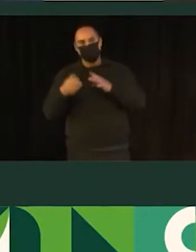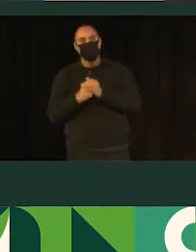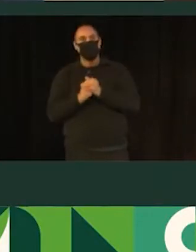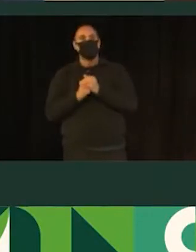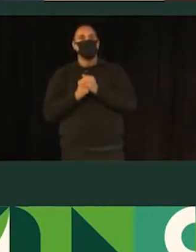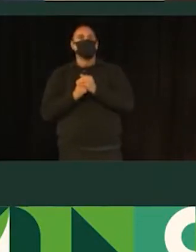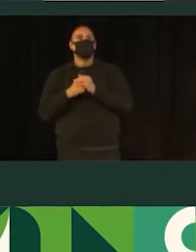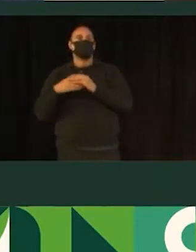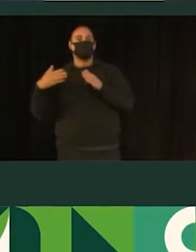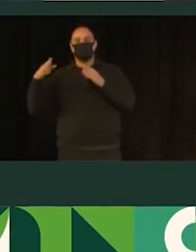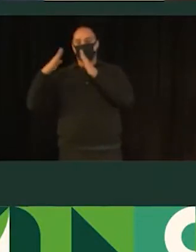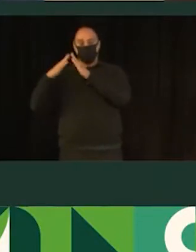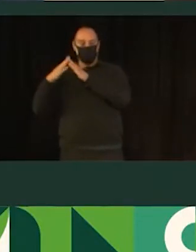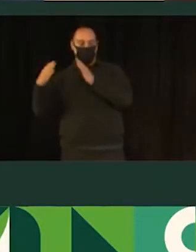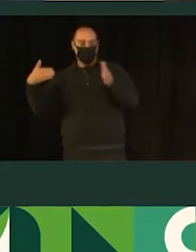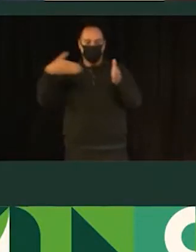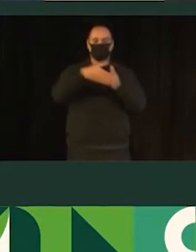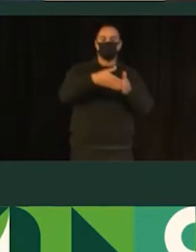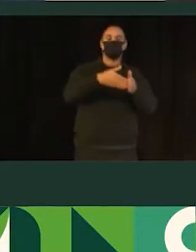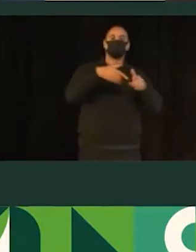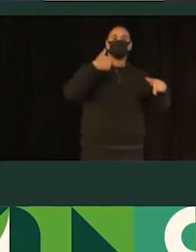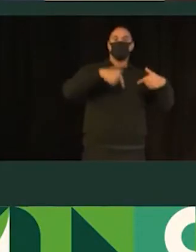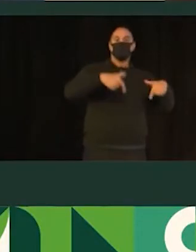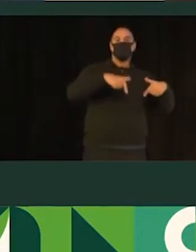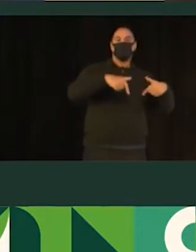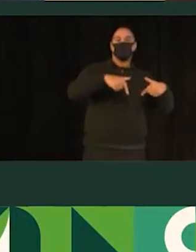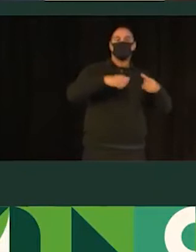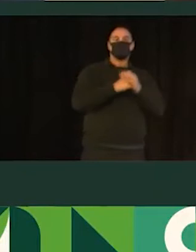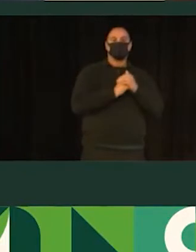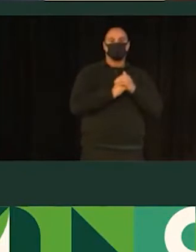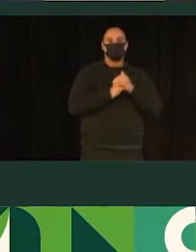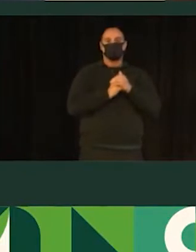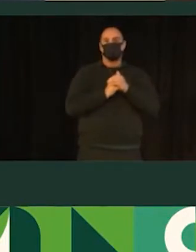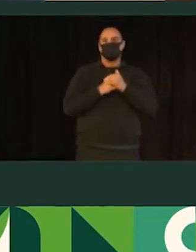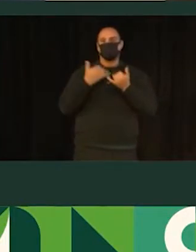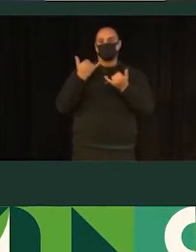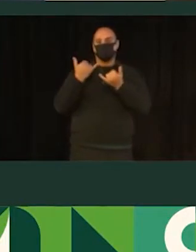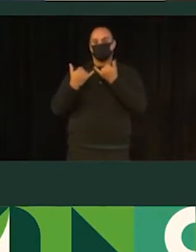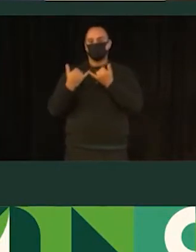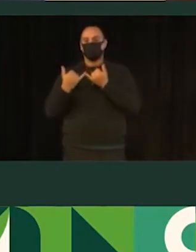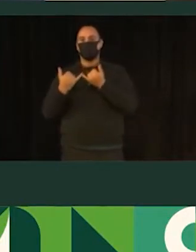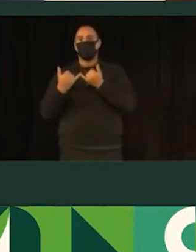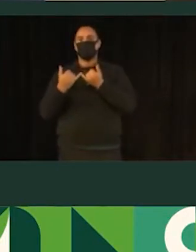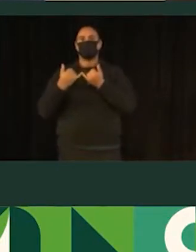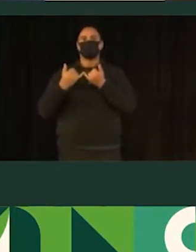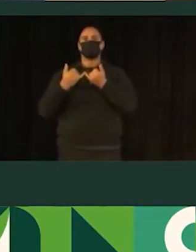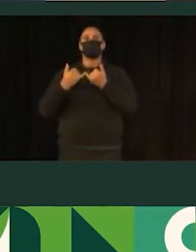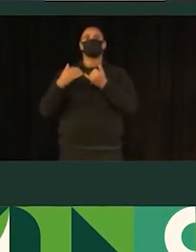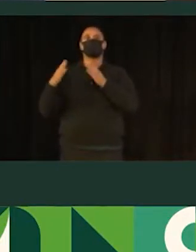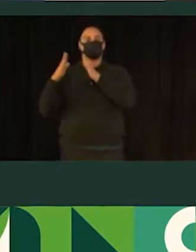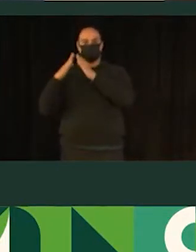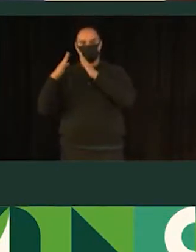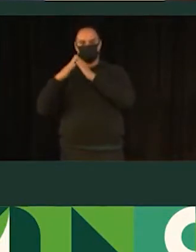de trabalho da população. Então, muitos canoenses vão trabalhar em Porto Alegre, uma parte no centro, e uma parte aos municípios